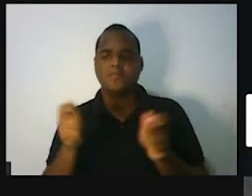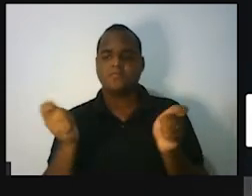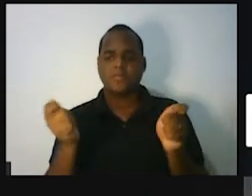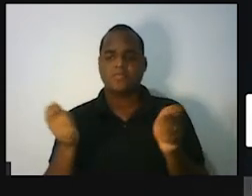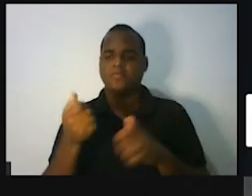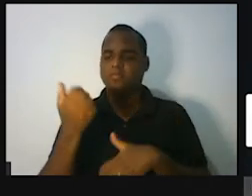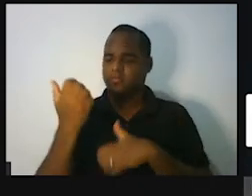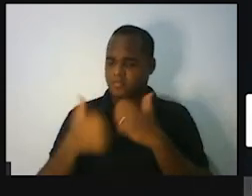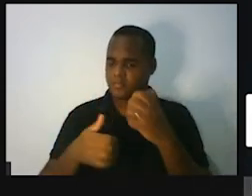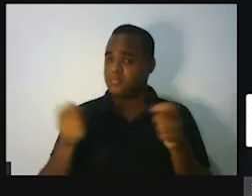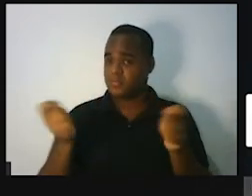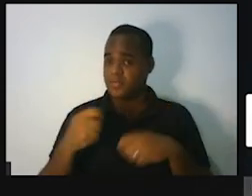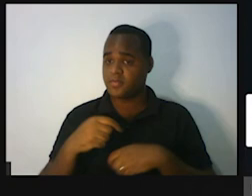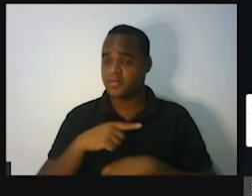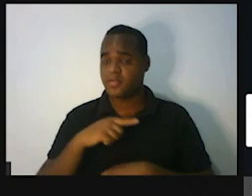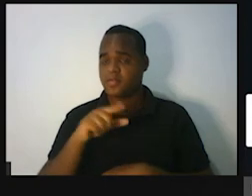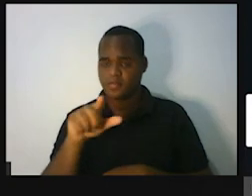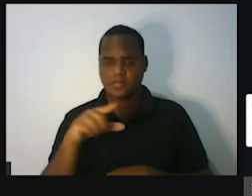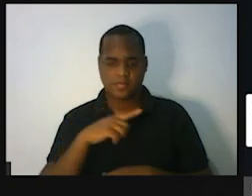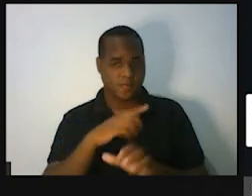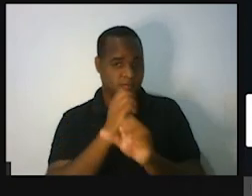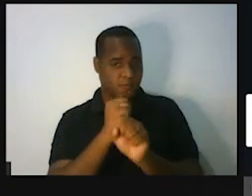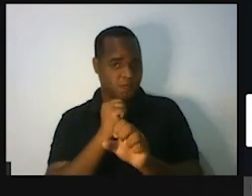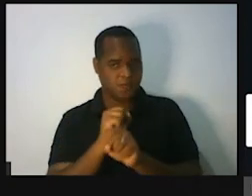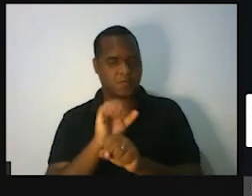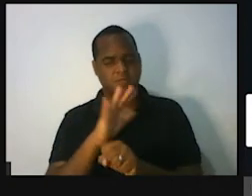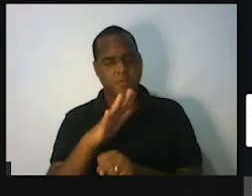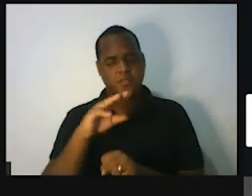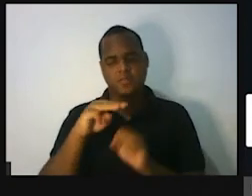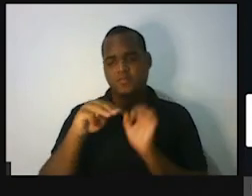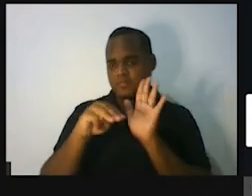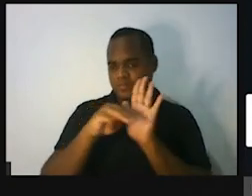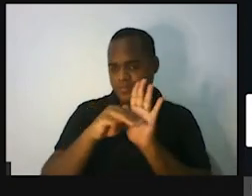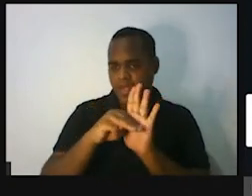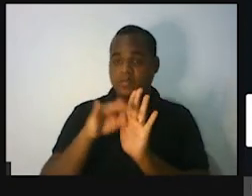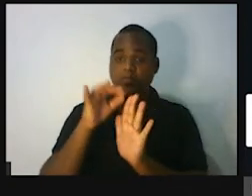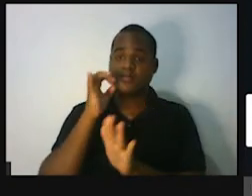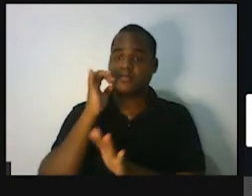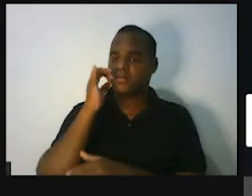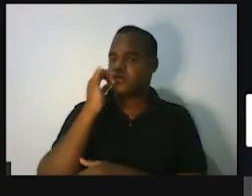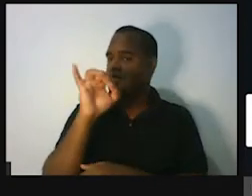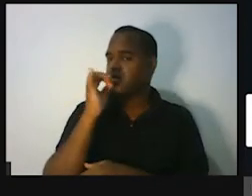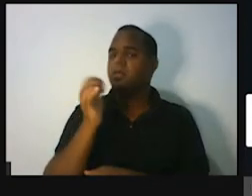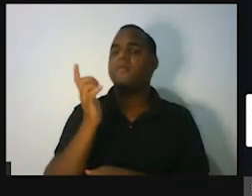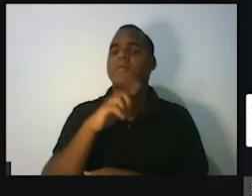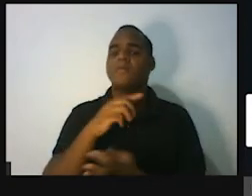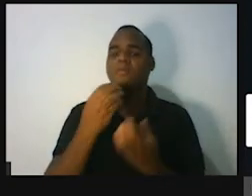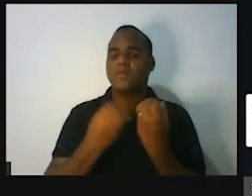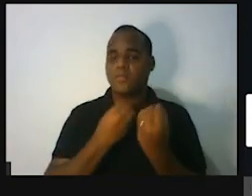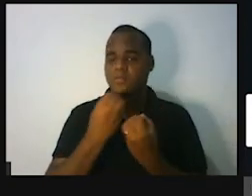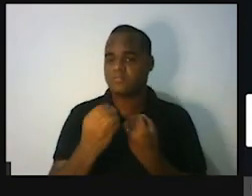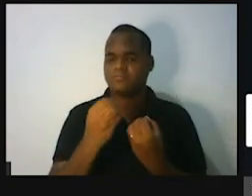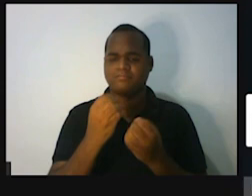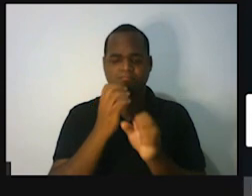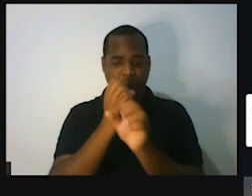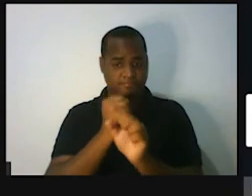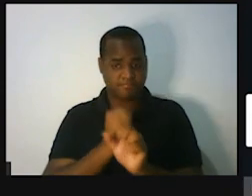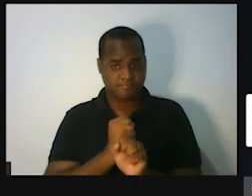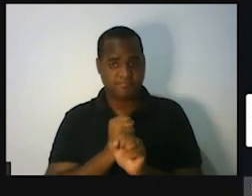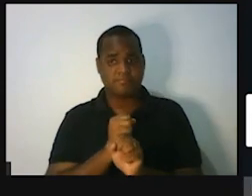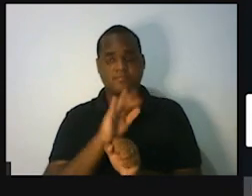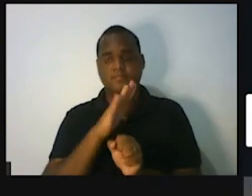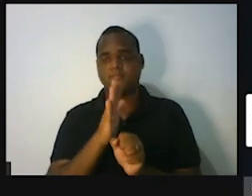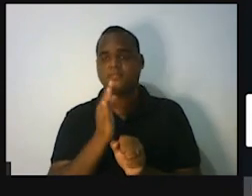fazer o cálculo do consumo médio de energia. Como, professor, você vai somar os valores do